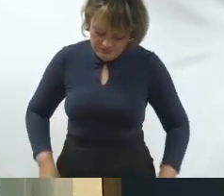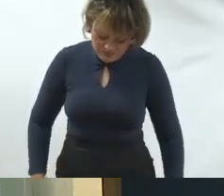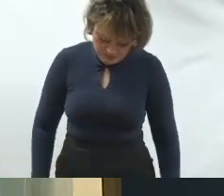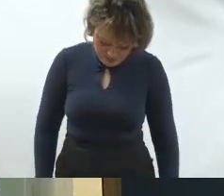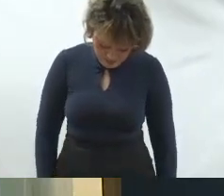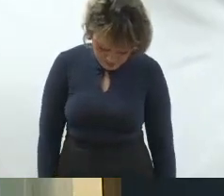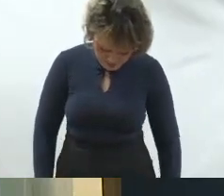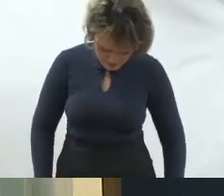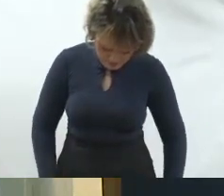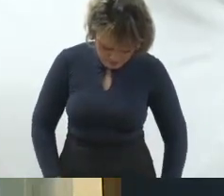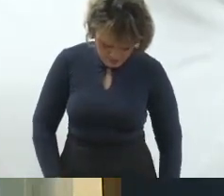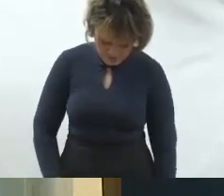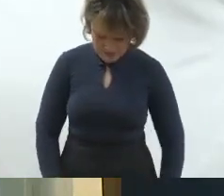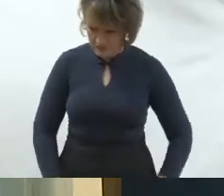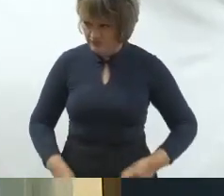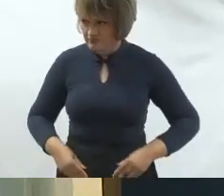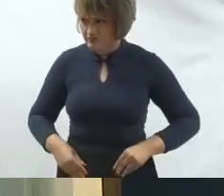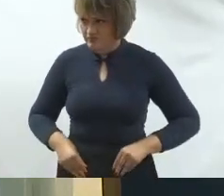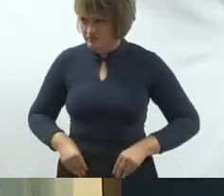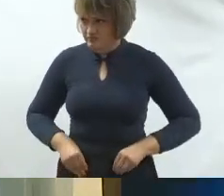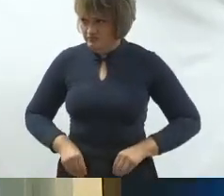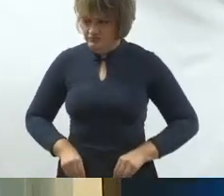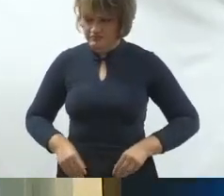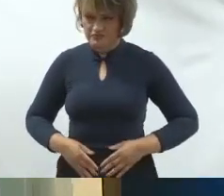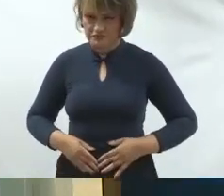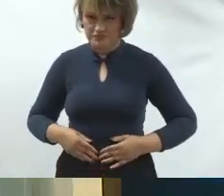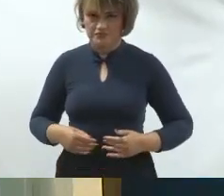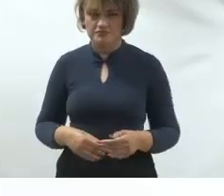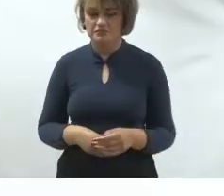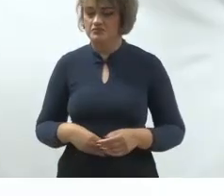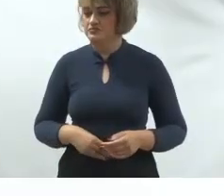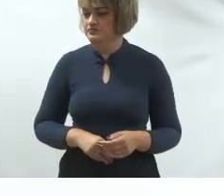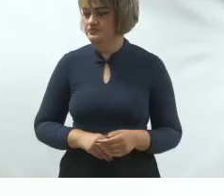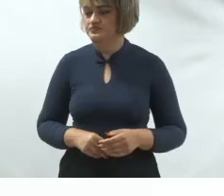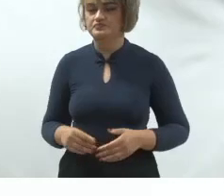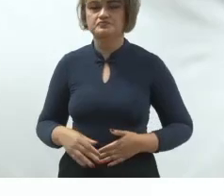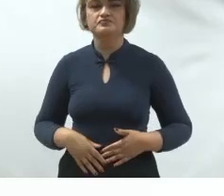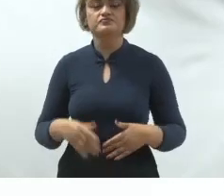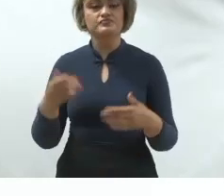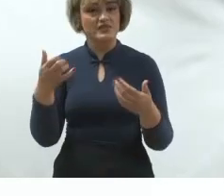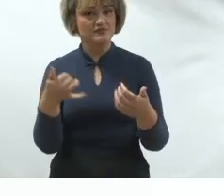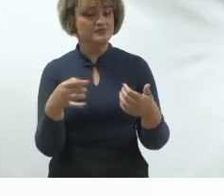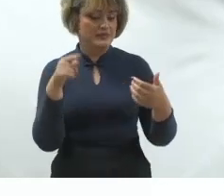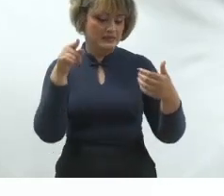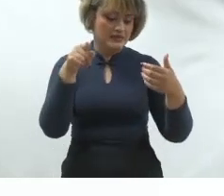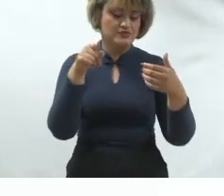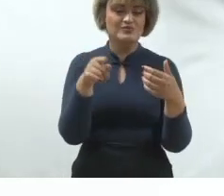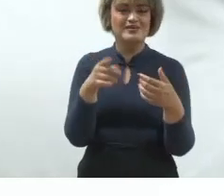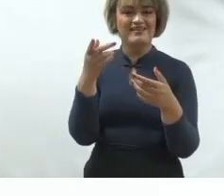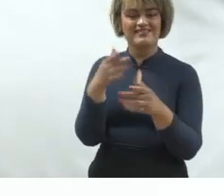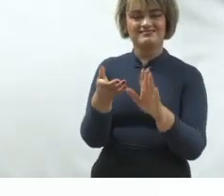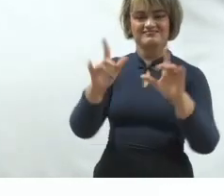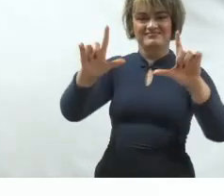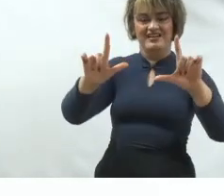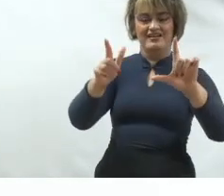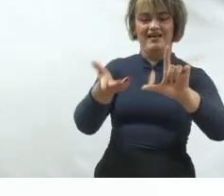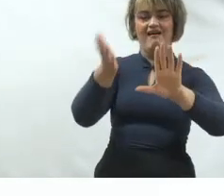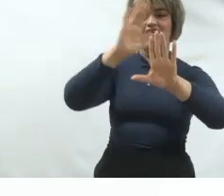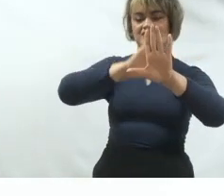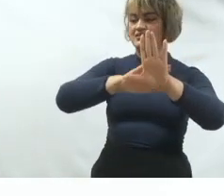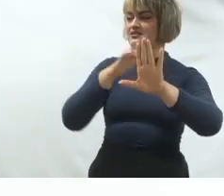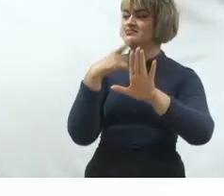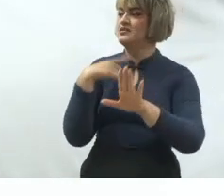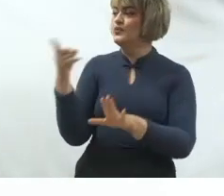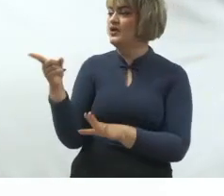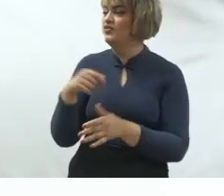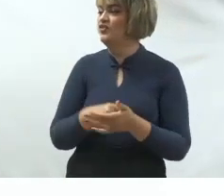Eu acho que eu vou... Ok. Então, tá. O que eu estava falando é justamente isso. Por trás dessa tela, eu tenho essa imagem.